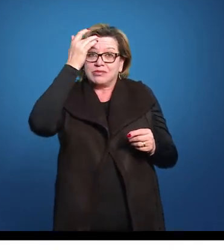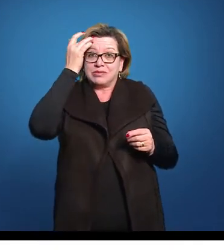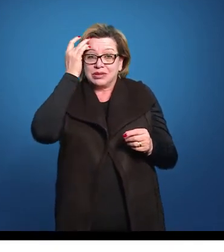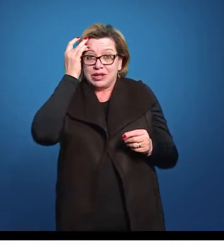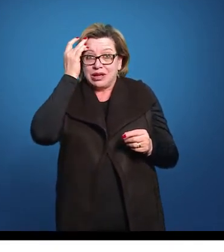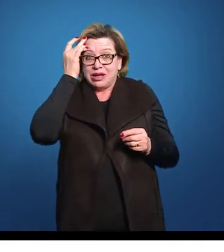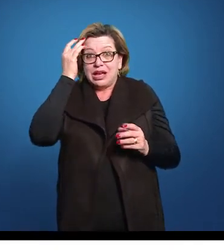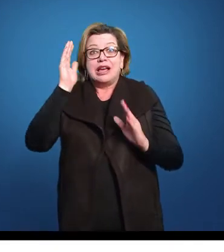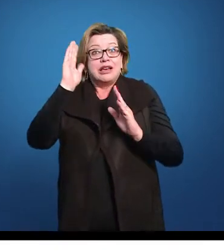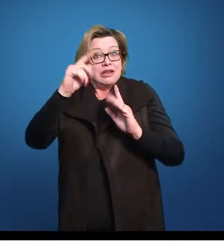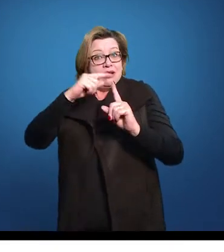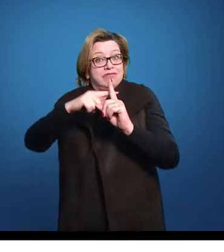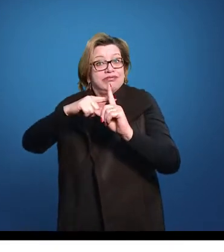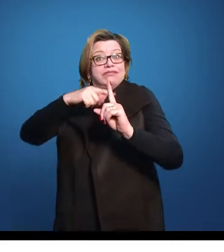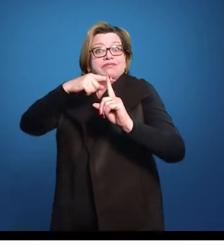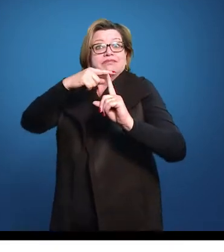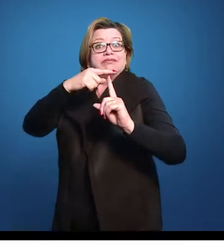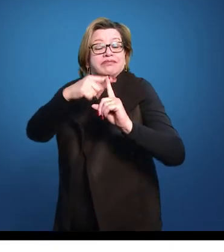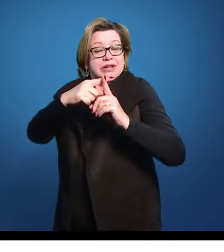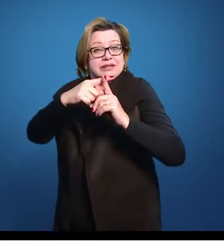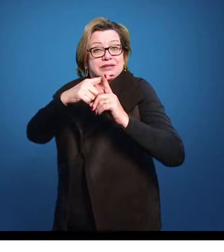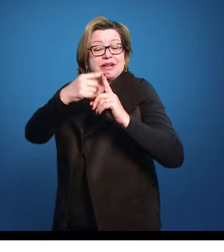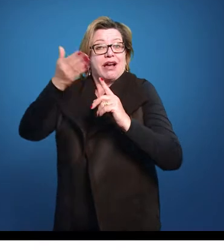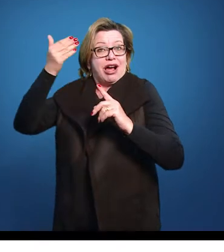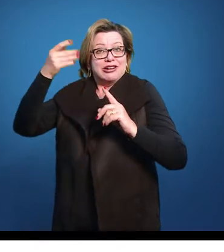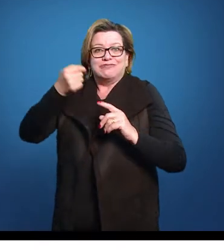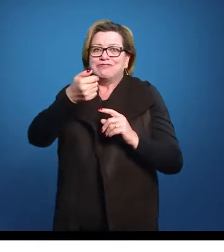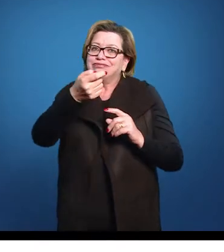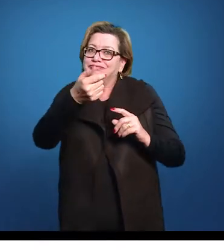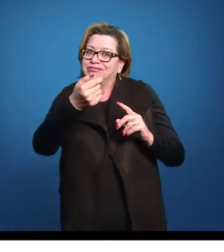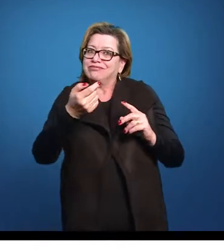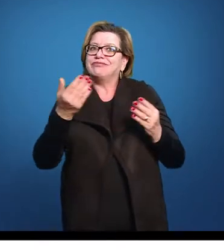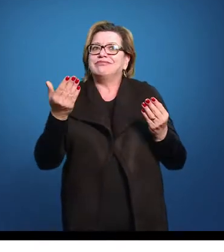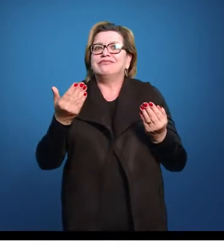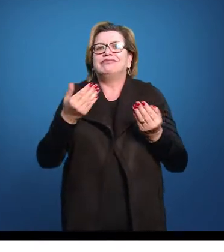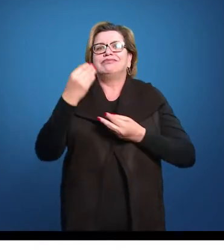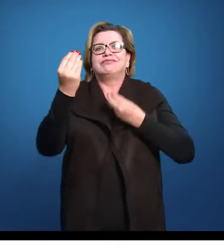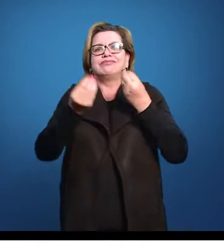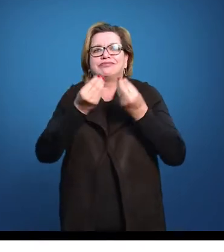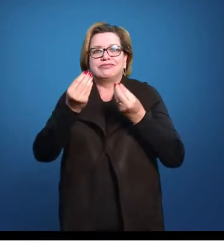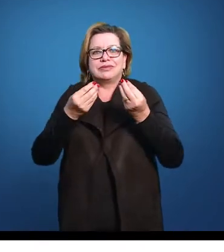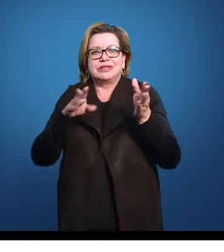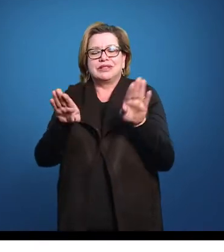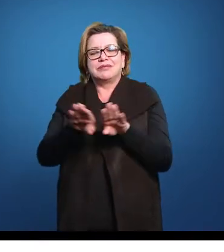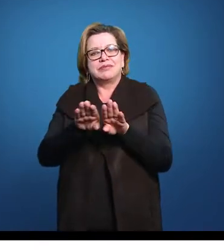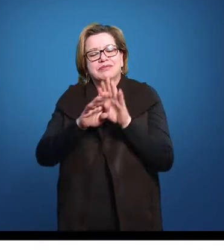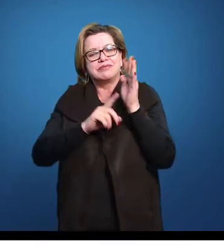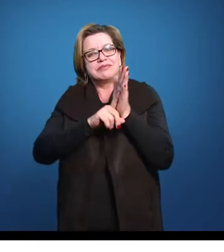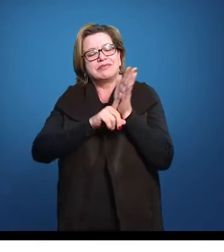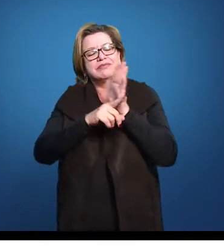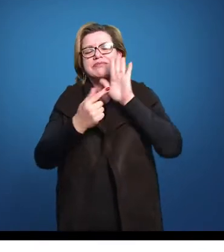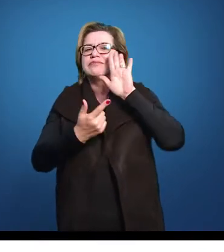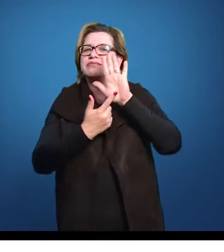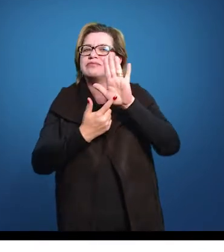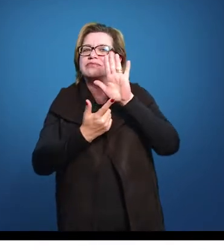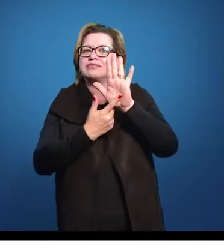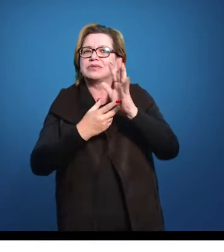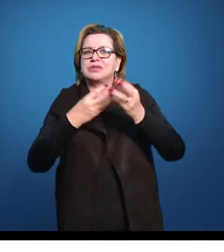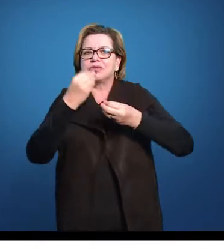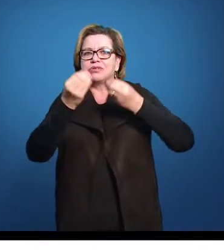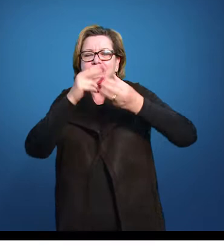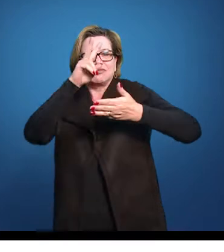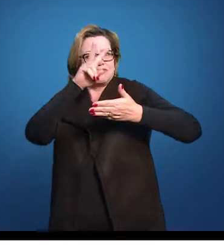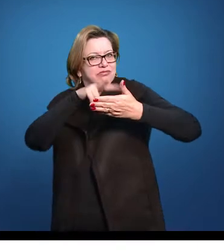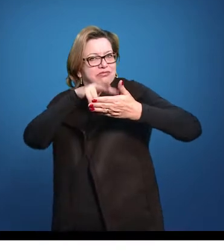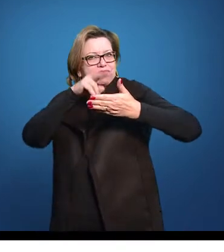aumentou bastante em relação a outros anos, mas ainda é um número bastante baixo. Também essa pesquisa vai nos dizer que a gente vai ler